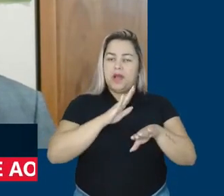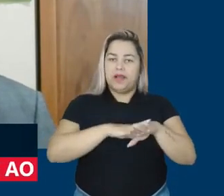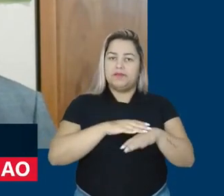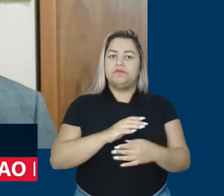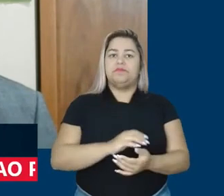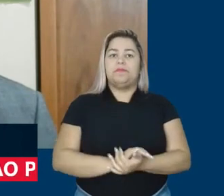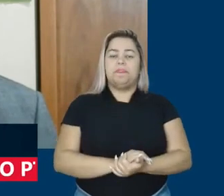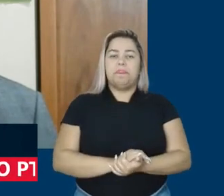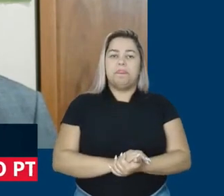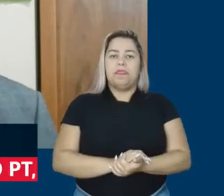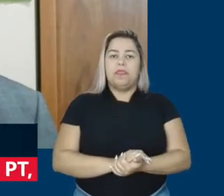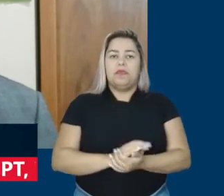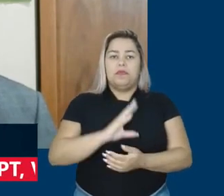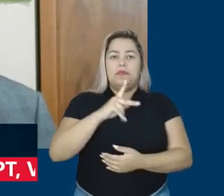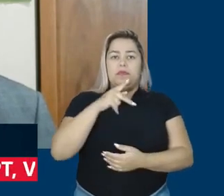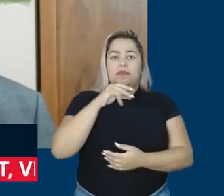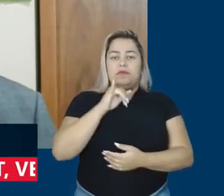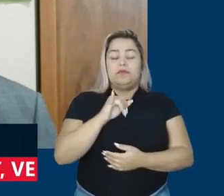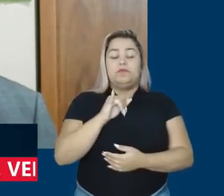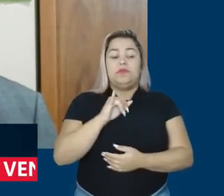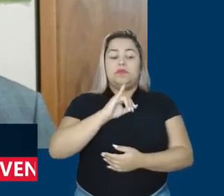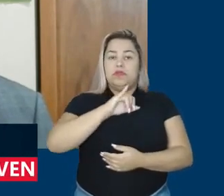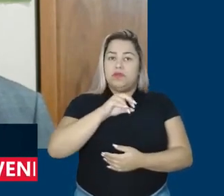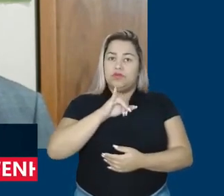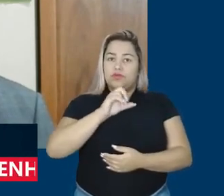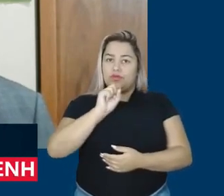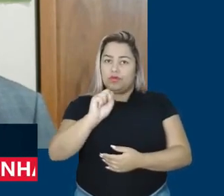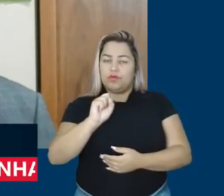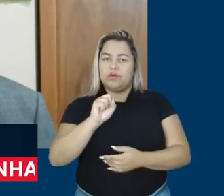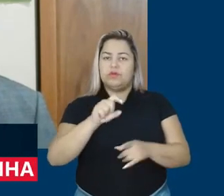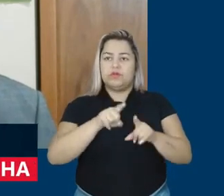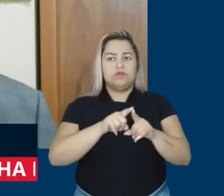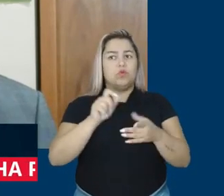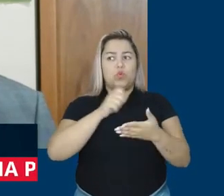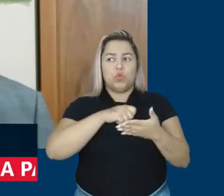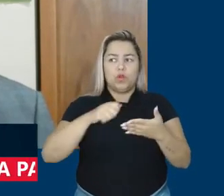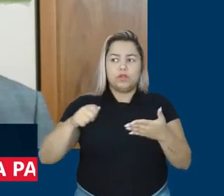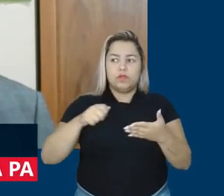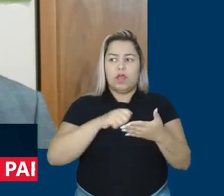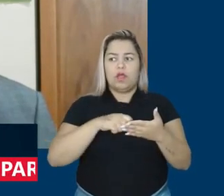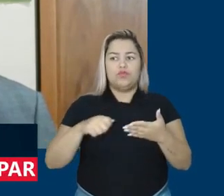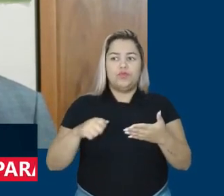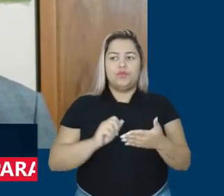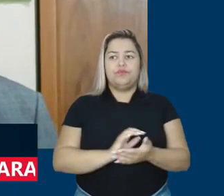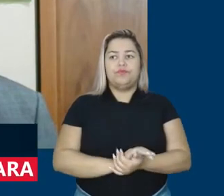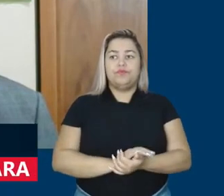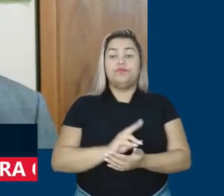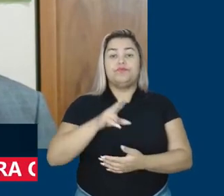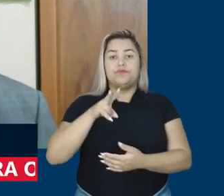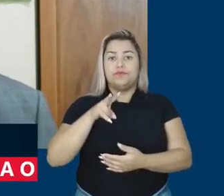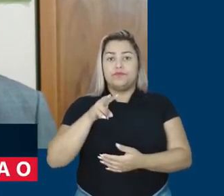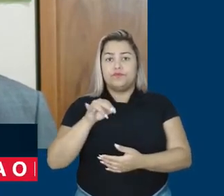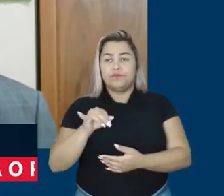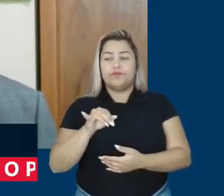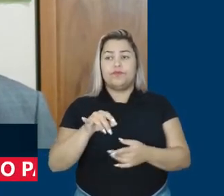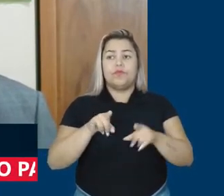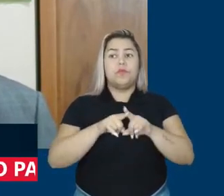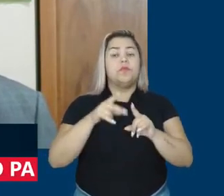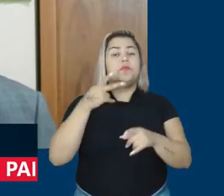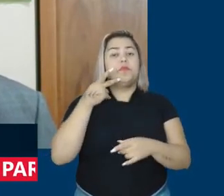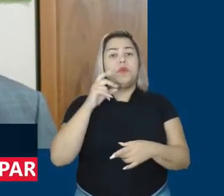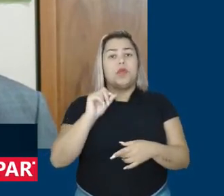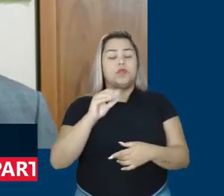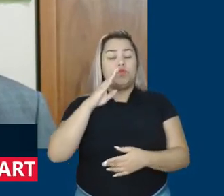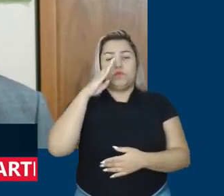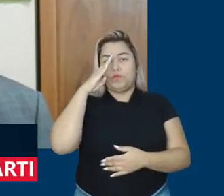olha, tem ainda a CPI das Joias, nós estamos recolhendo assinaturas. Então, nós vamos fazer uma ofensiva para que o